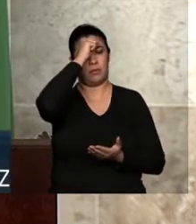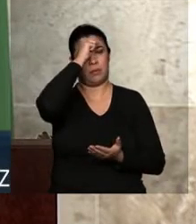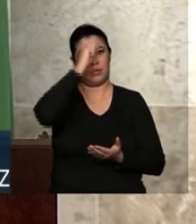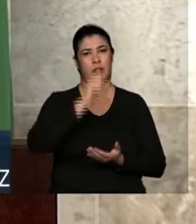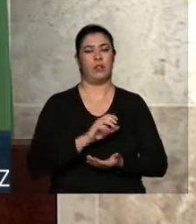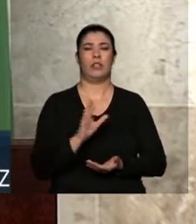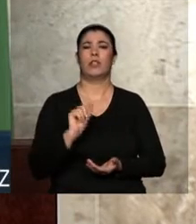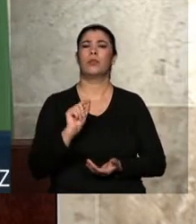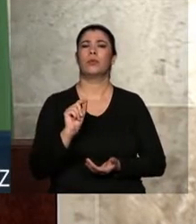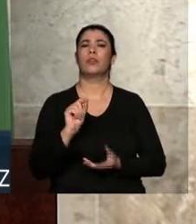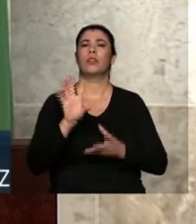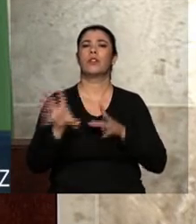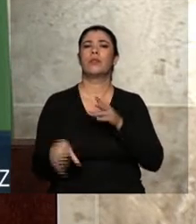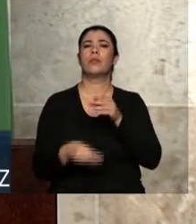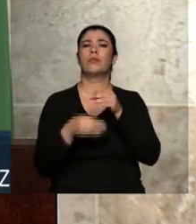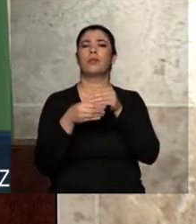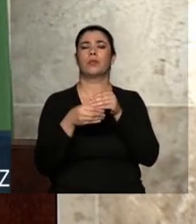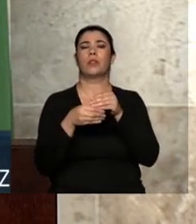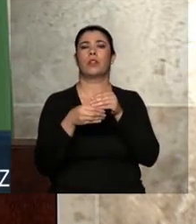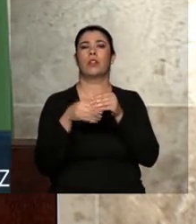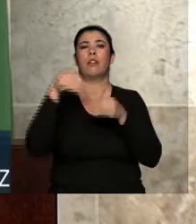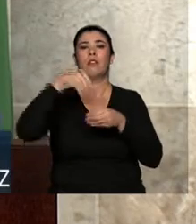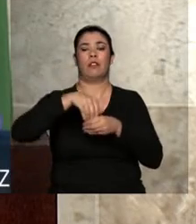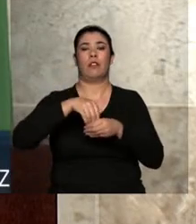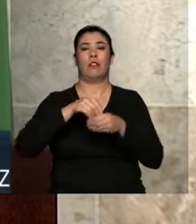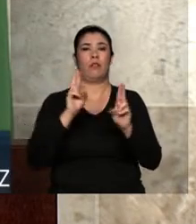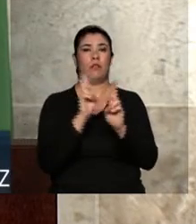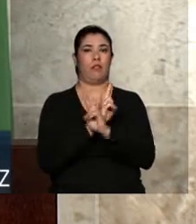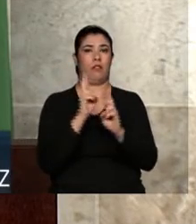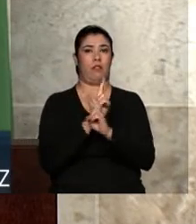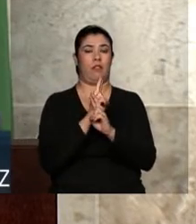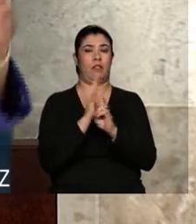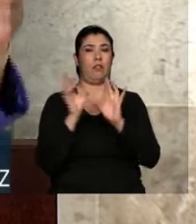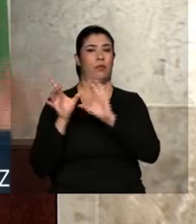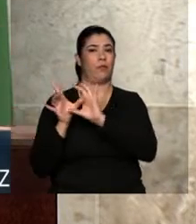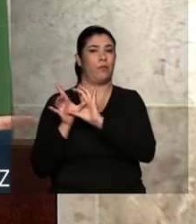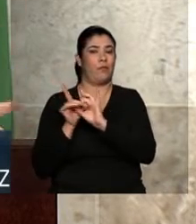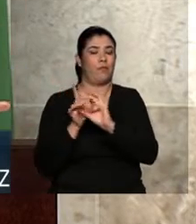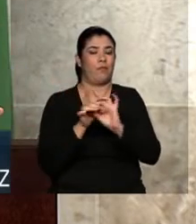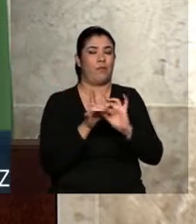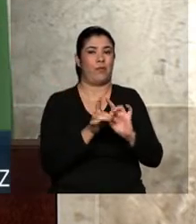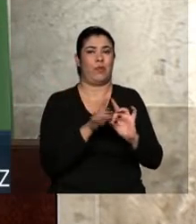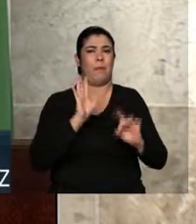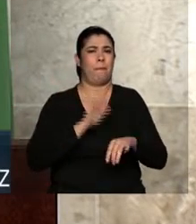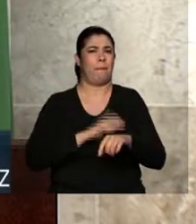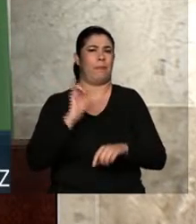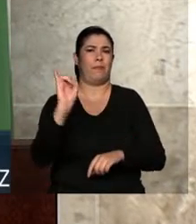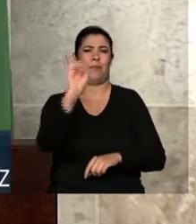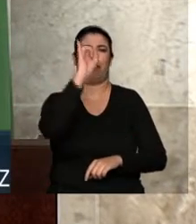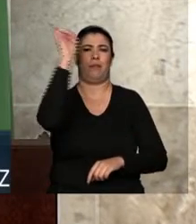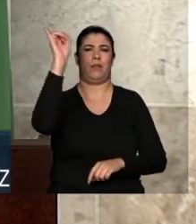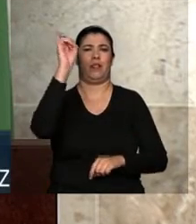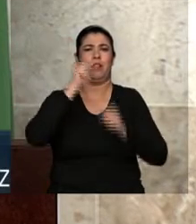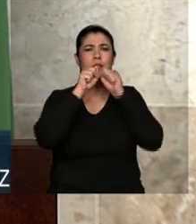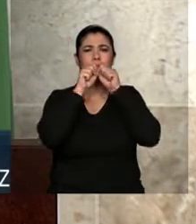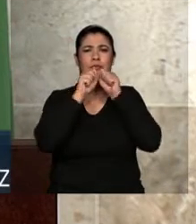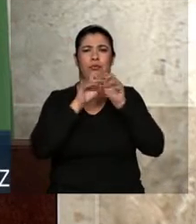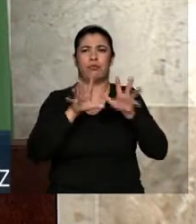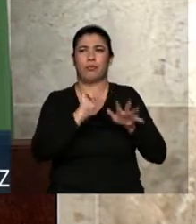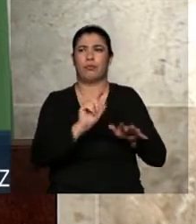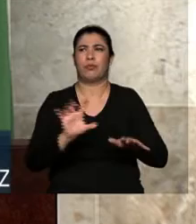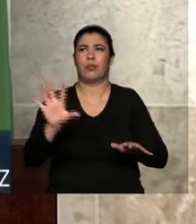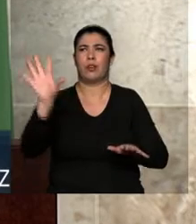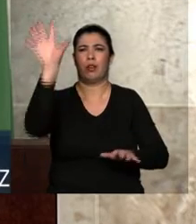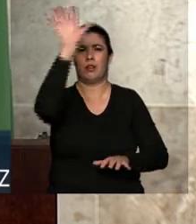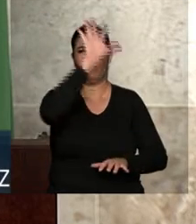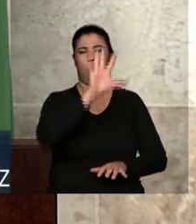naquilo que é a rede mais importante, mais espraiada que existe no nosso país, a